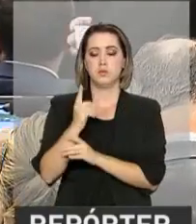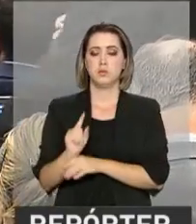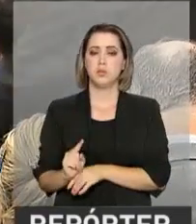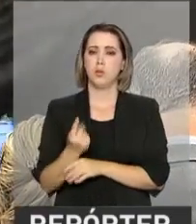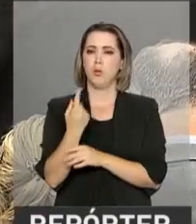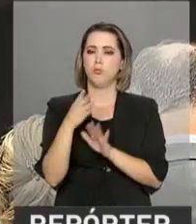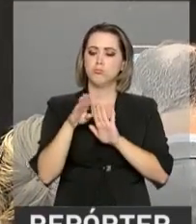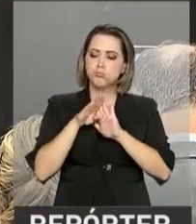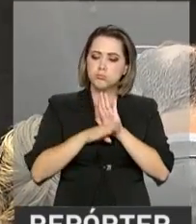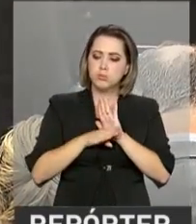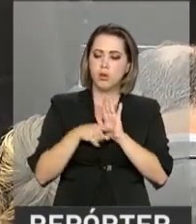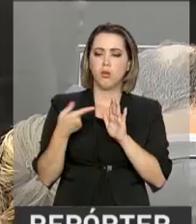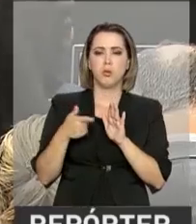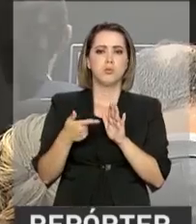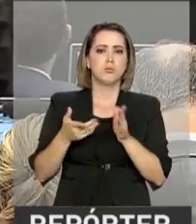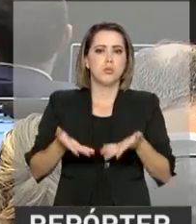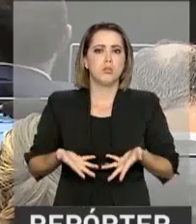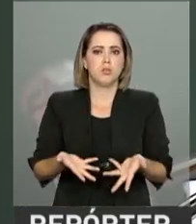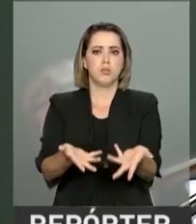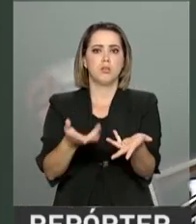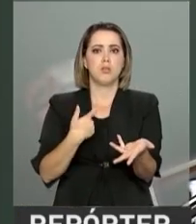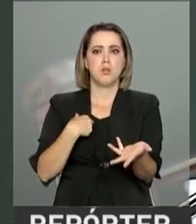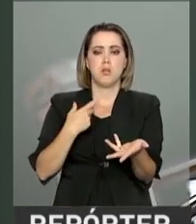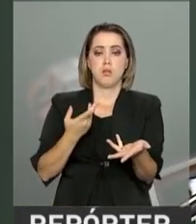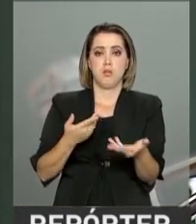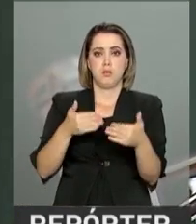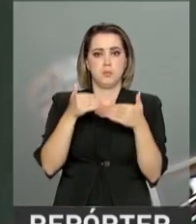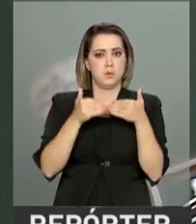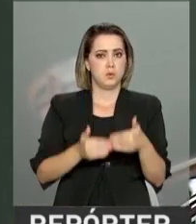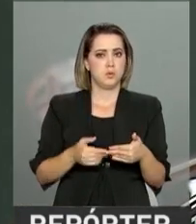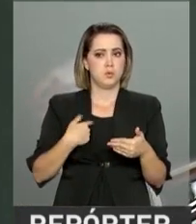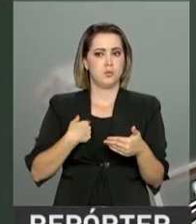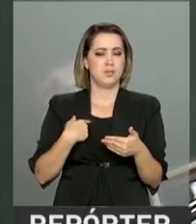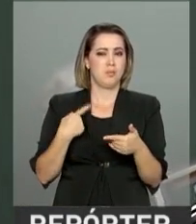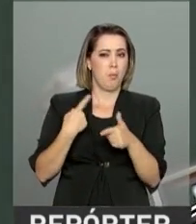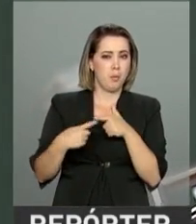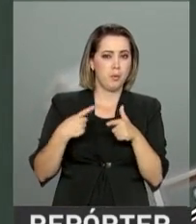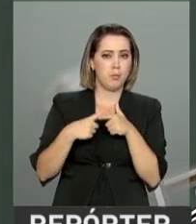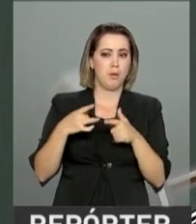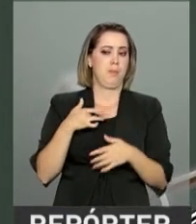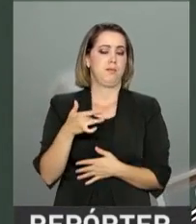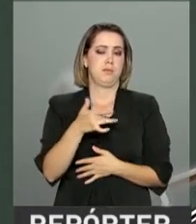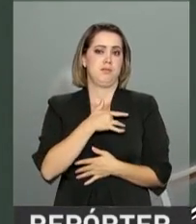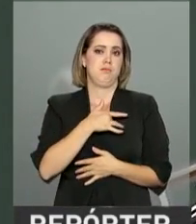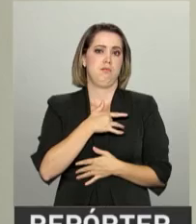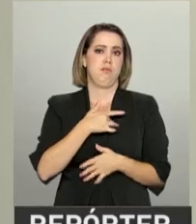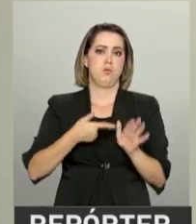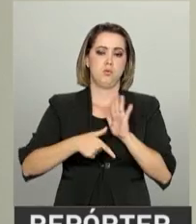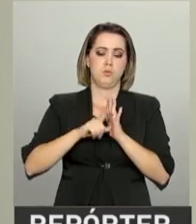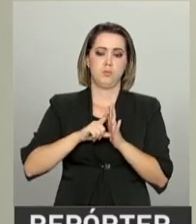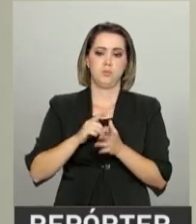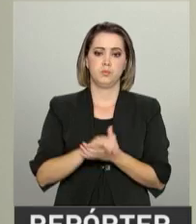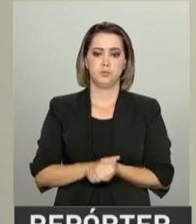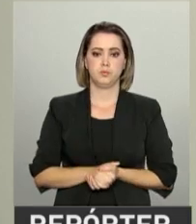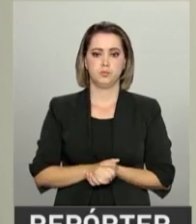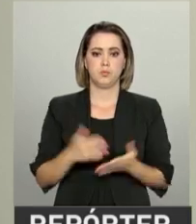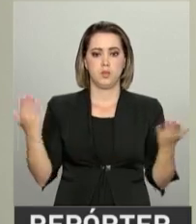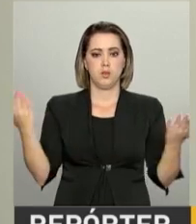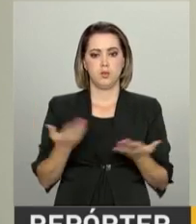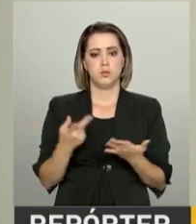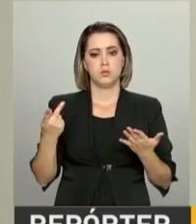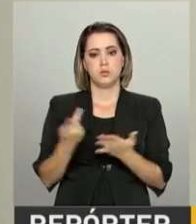mecanismo que não incentive que o trabalhador seja exposto à condição nociva para se aposentar mais cedo. Hoje, o que está